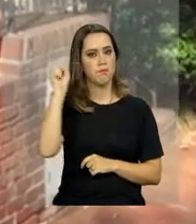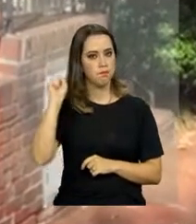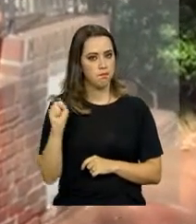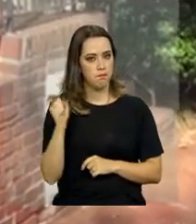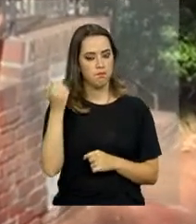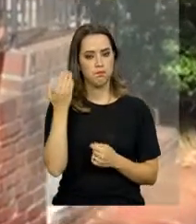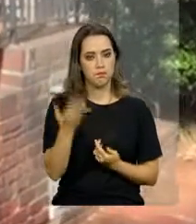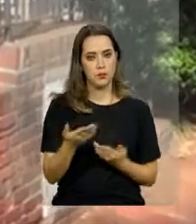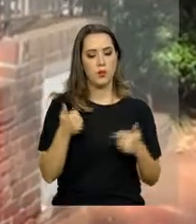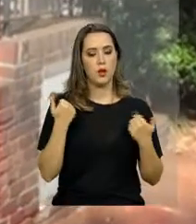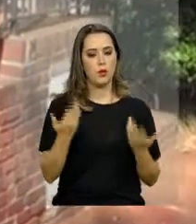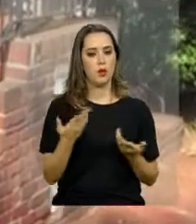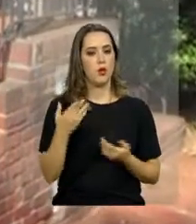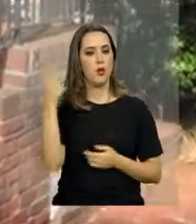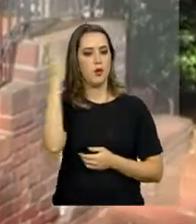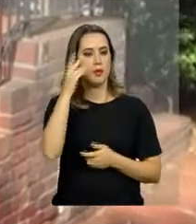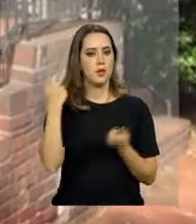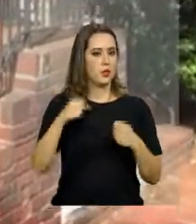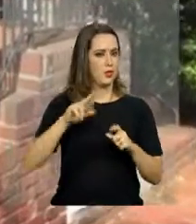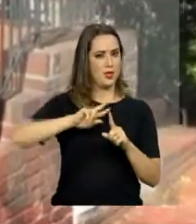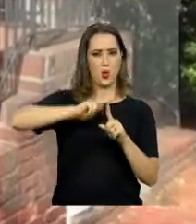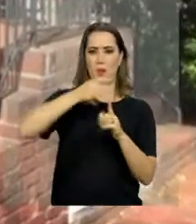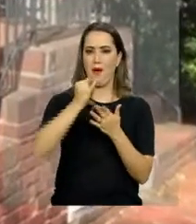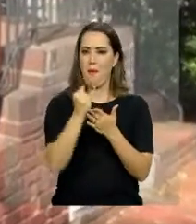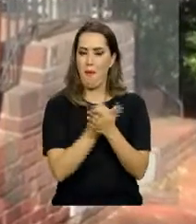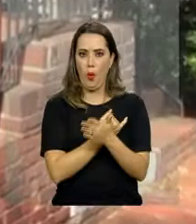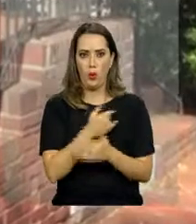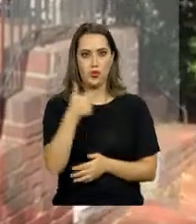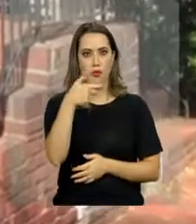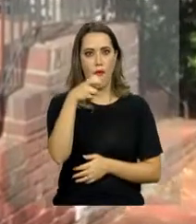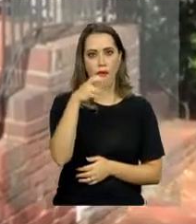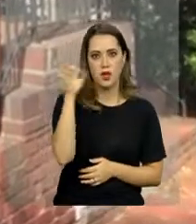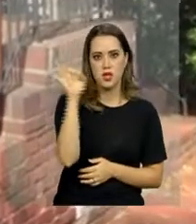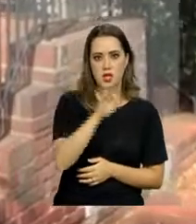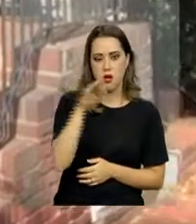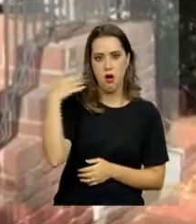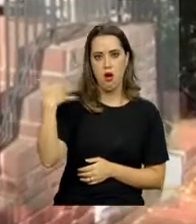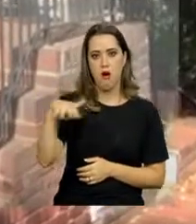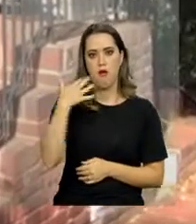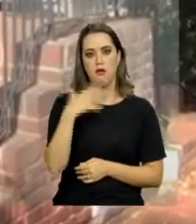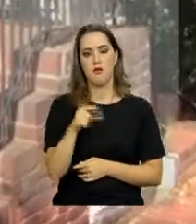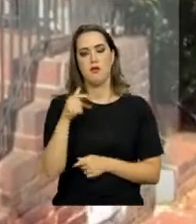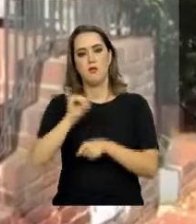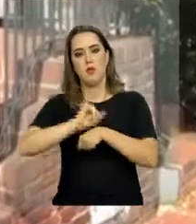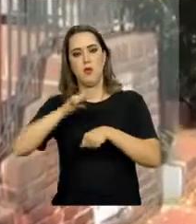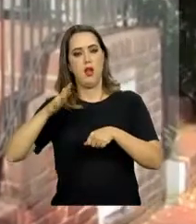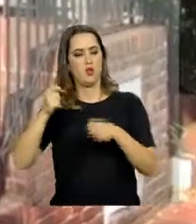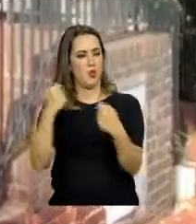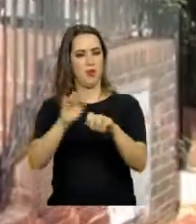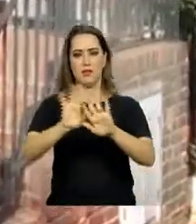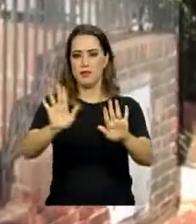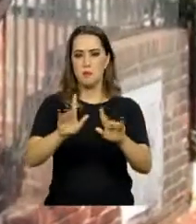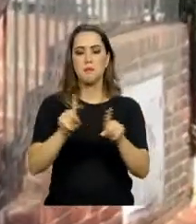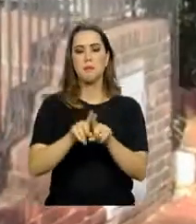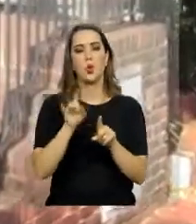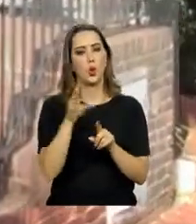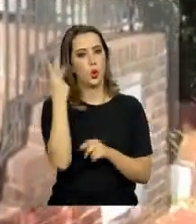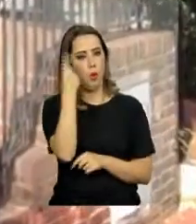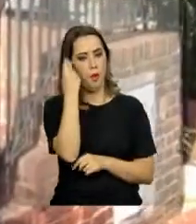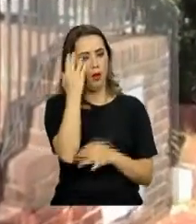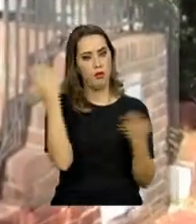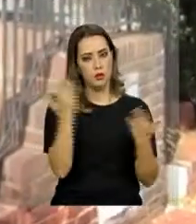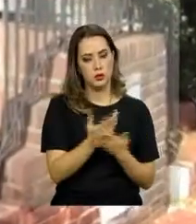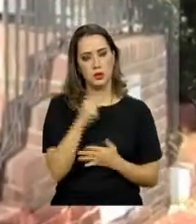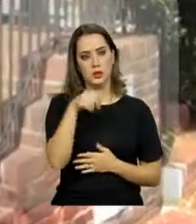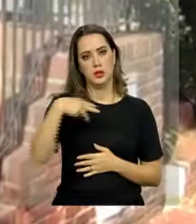do governo, o Brasil não precisará pagar tarifas de 25% sobre o aço exportado para além das cotas. Em março deste ano,